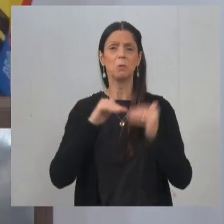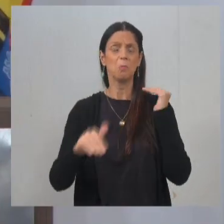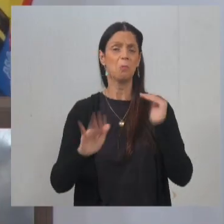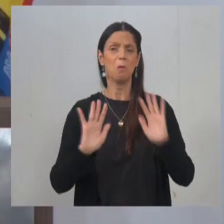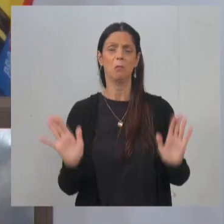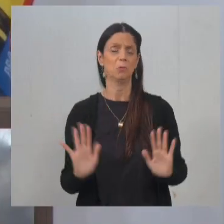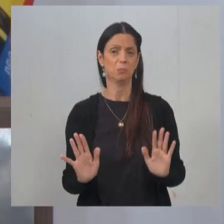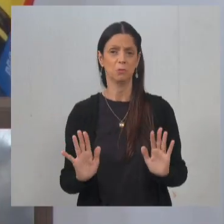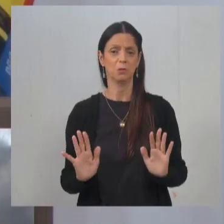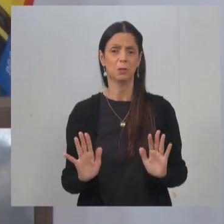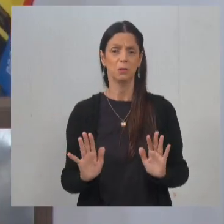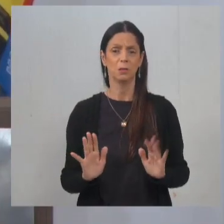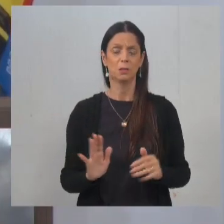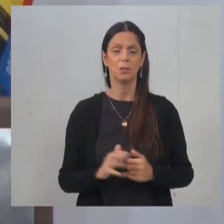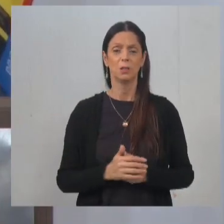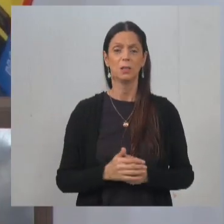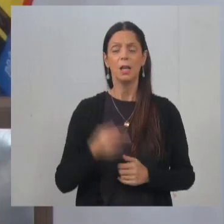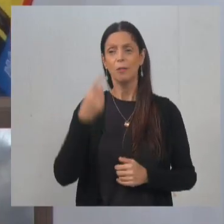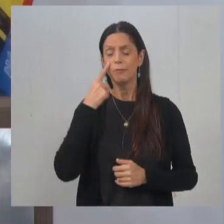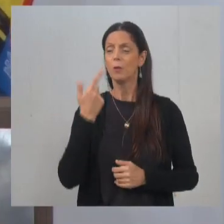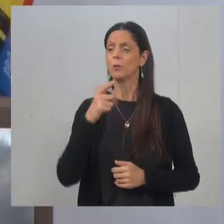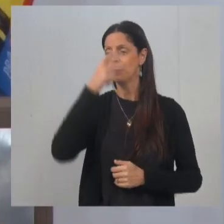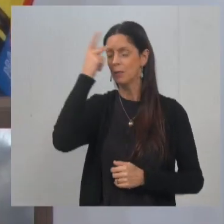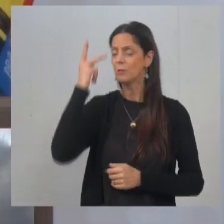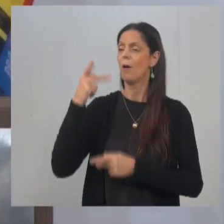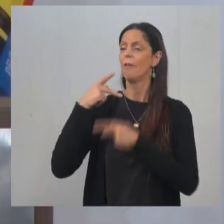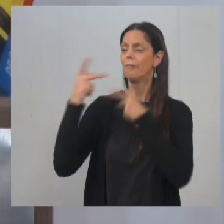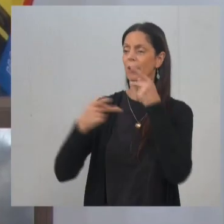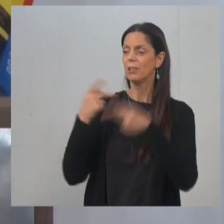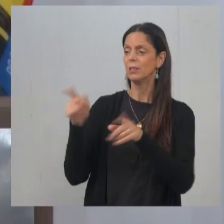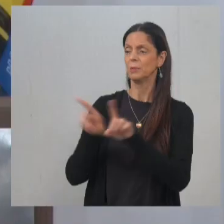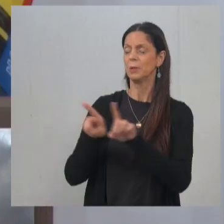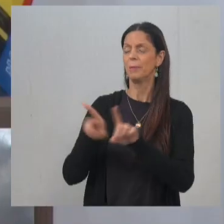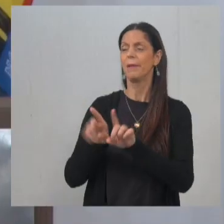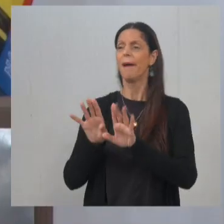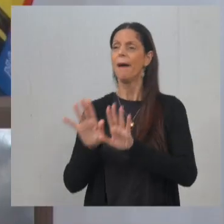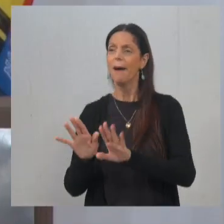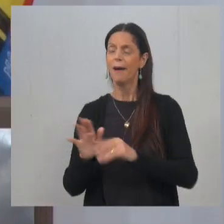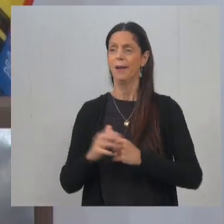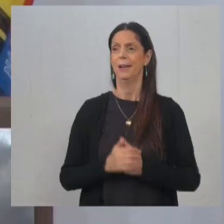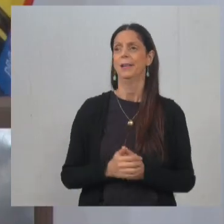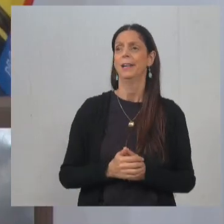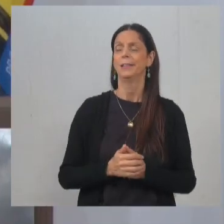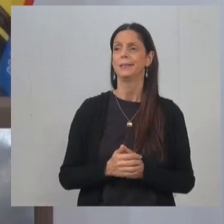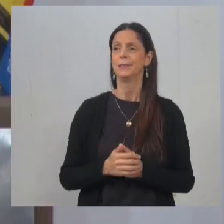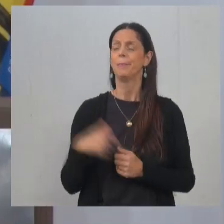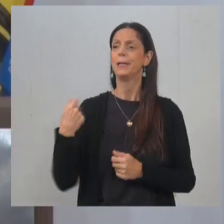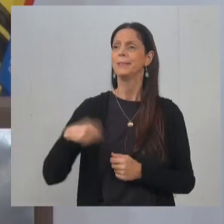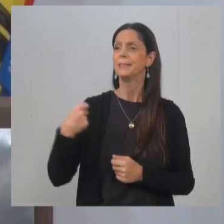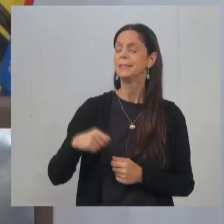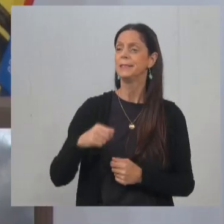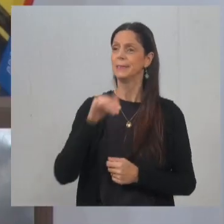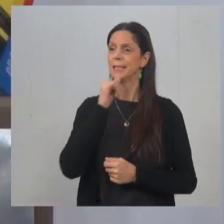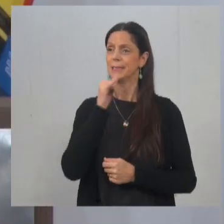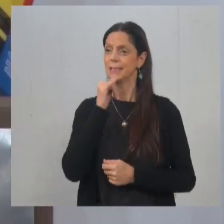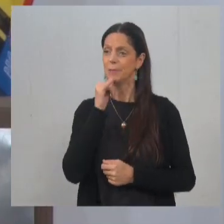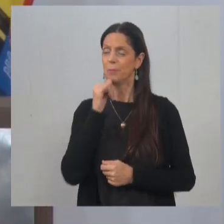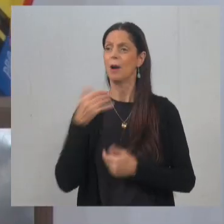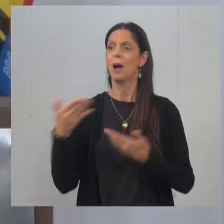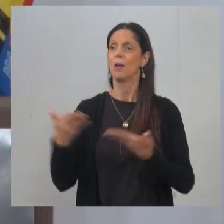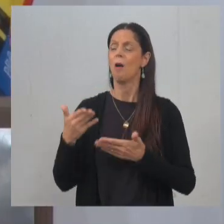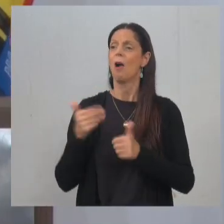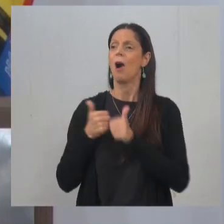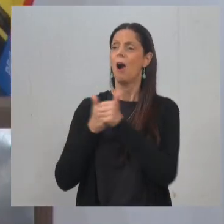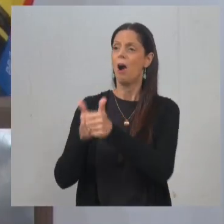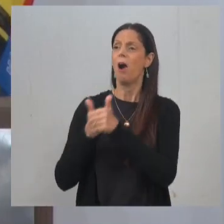isso. Enfim, como ouvi algumas falas aí que seria, ah, estaremos tomando uma posição para ser soldado de Bolsonaro,